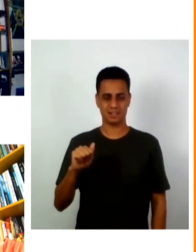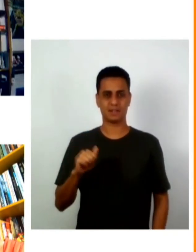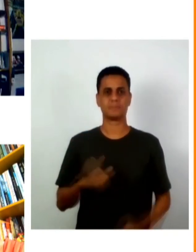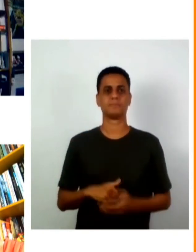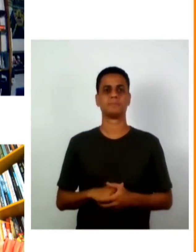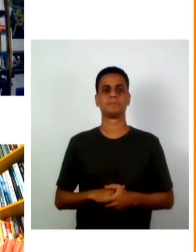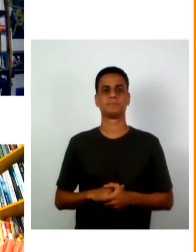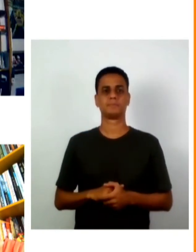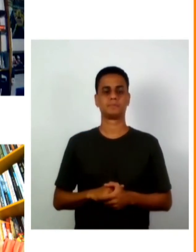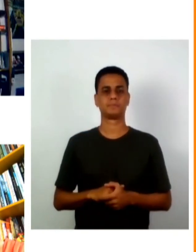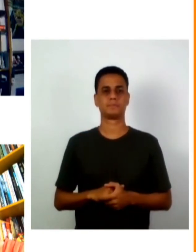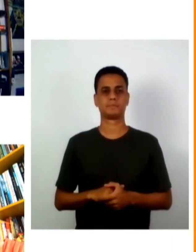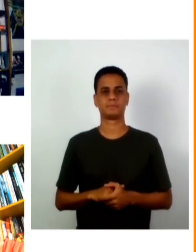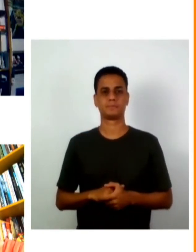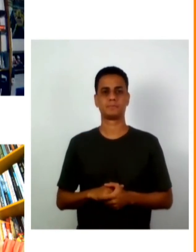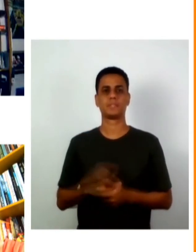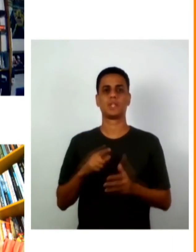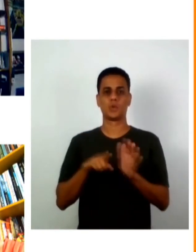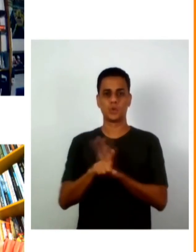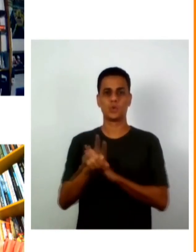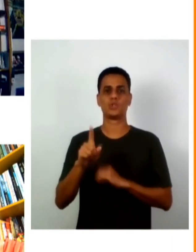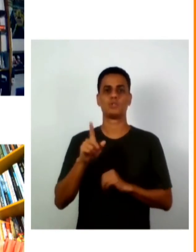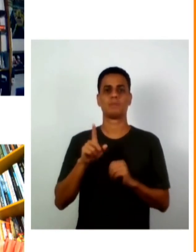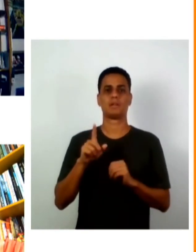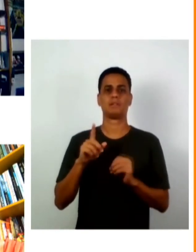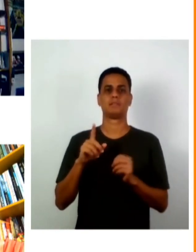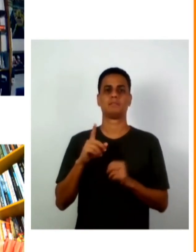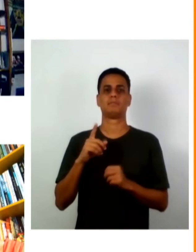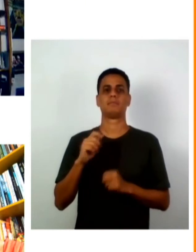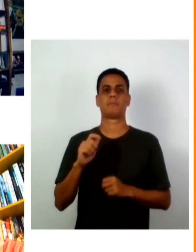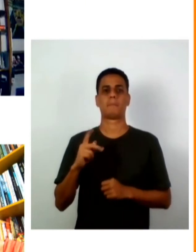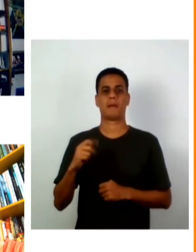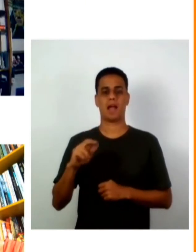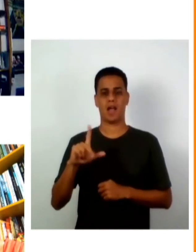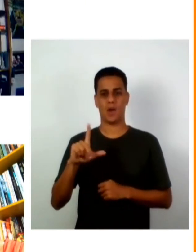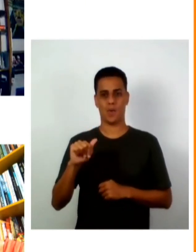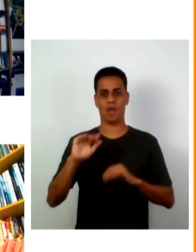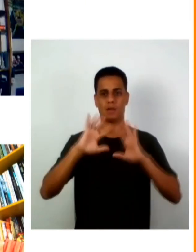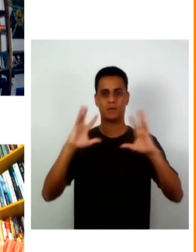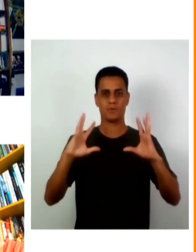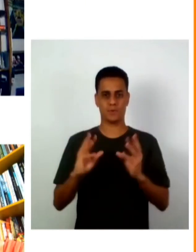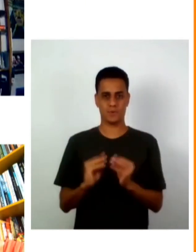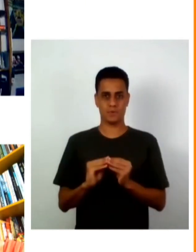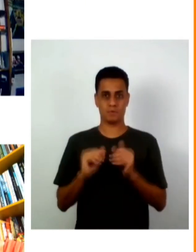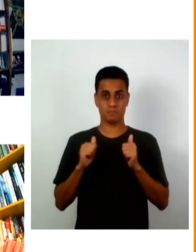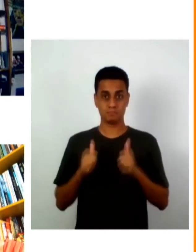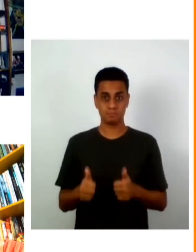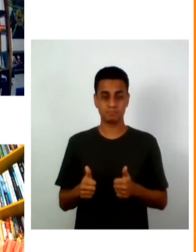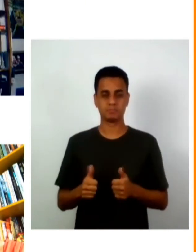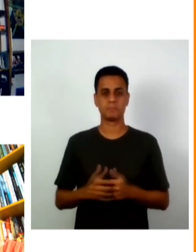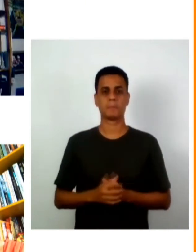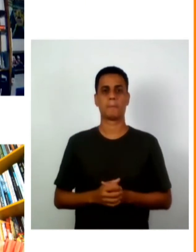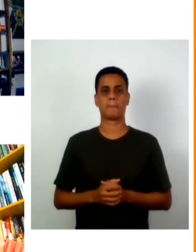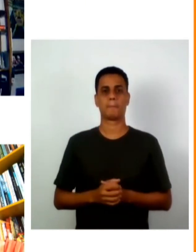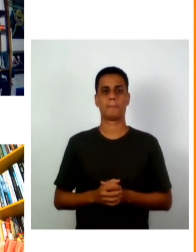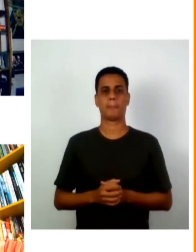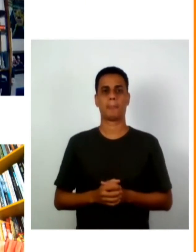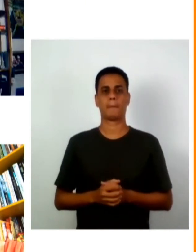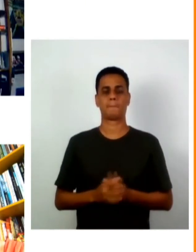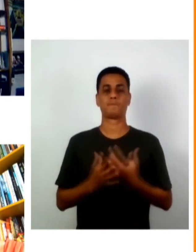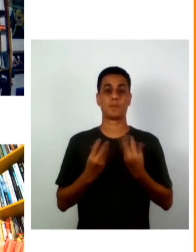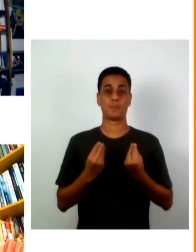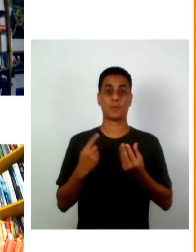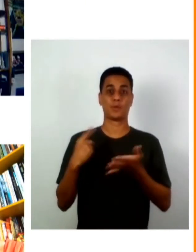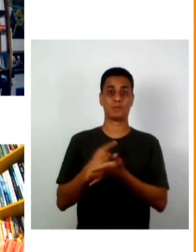uma última para a Paula e aí a gente encerra por aqui tudo bem? são muitas perguntas que estão chegando